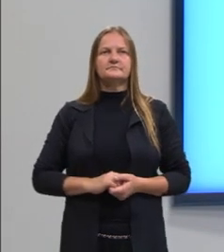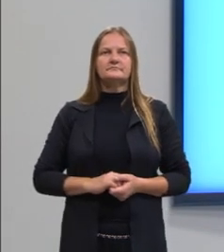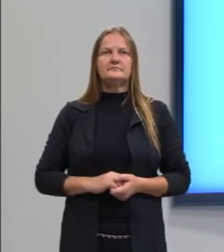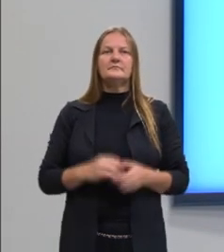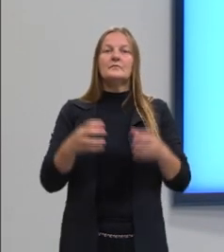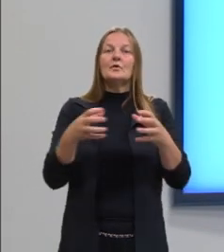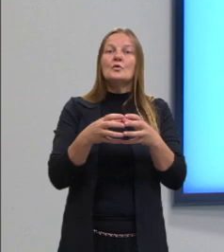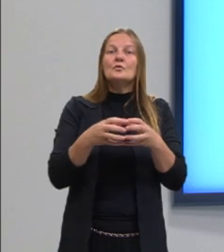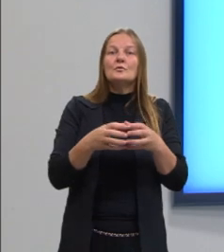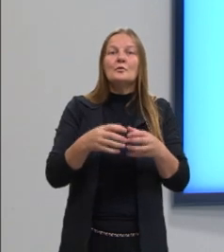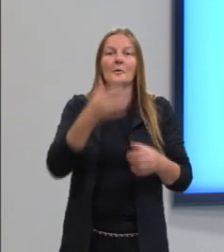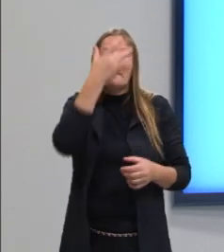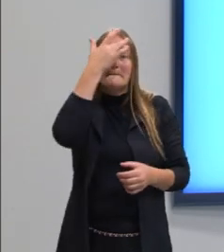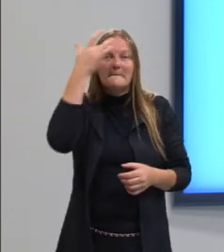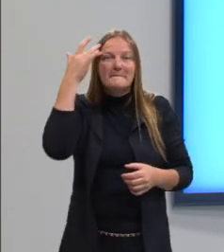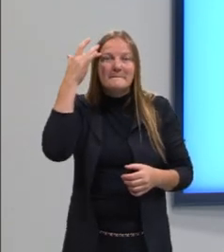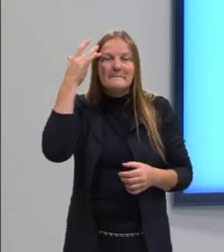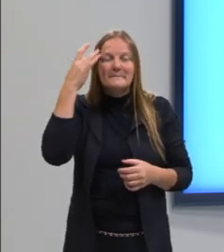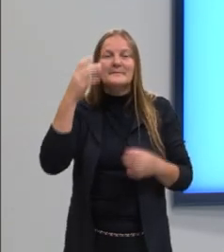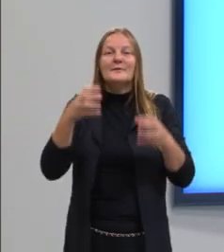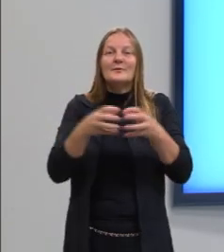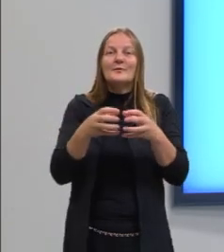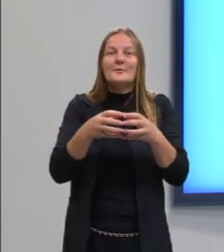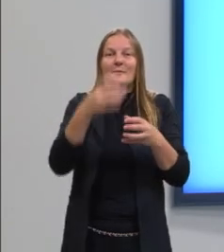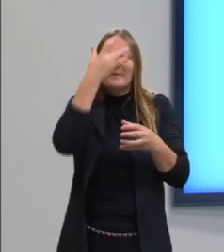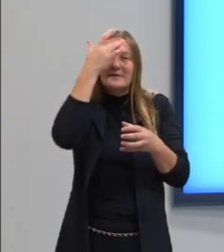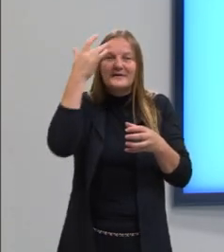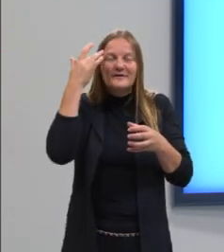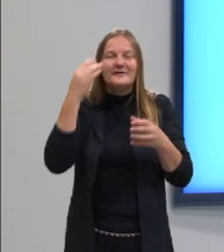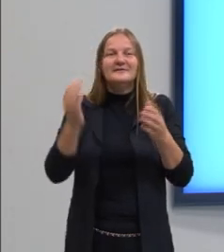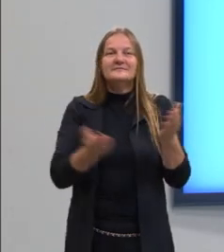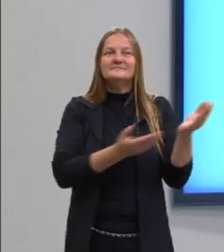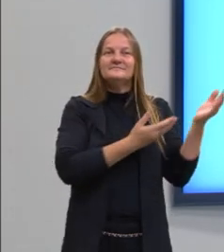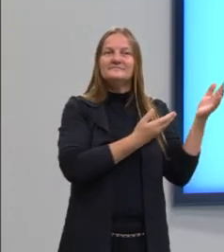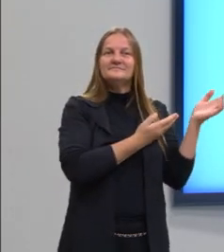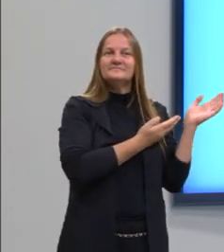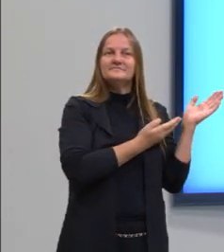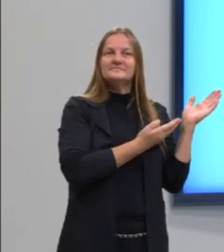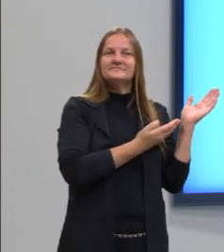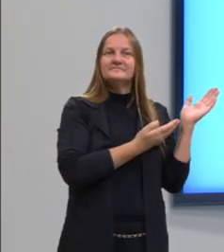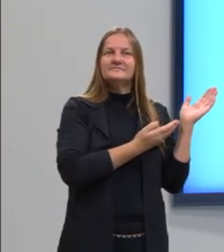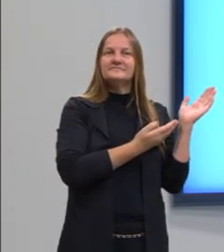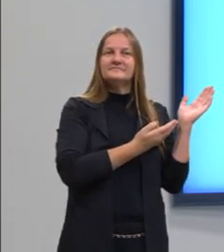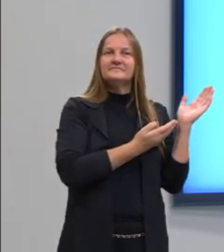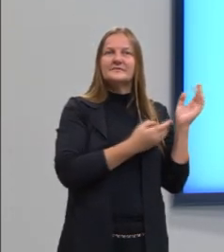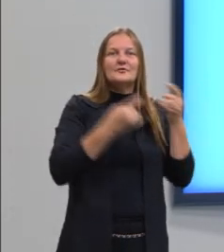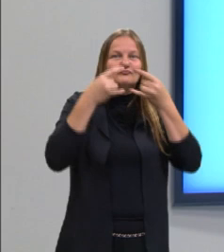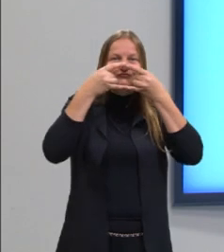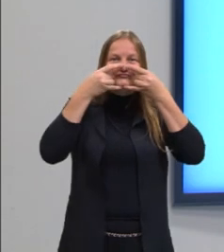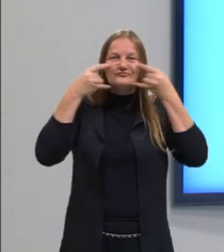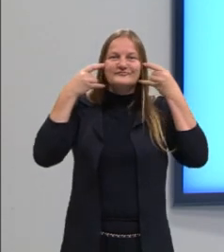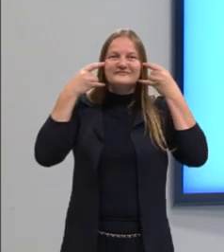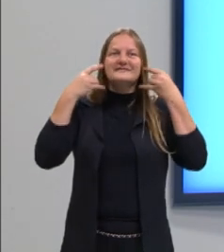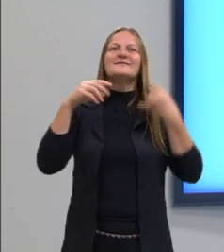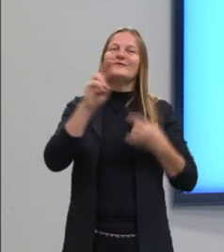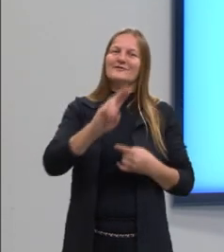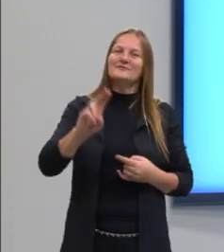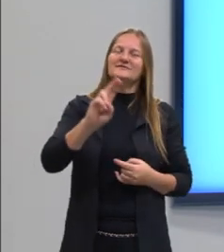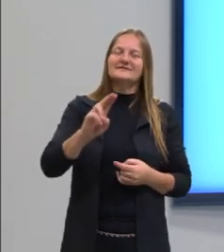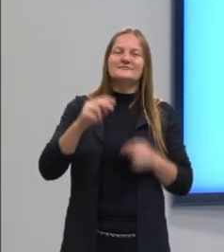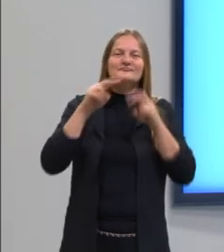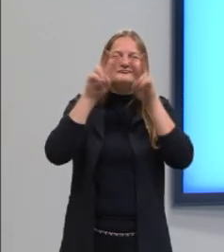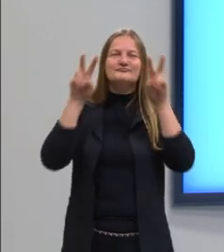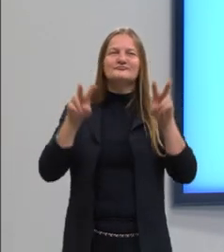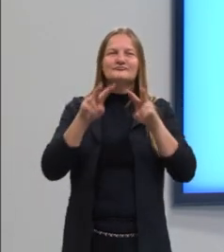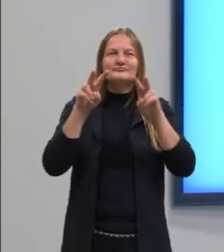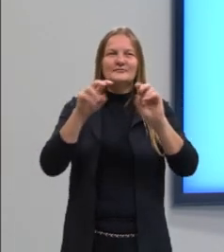Conjunto de pessoas. Quando a gente pensa em conjunto de pessoas aqui, olha que bacana, aqui todo mundo de máscara, então, é interessante a gente visualizar essa